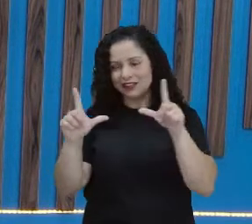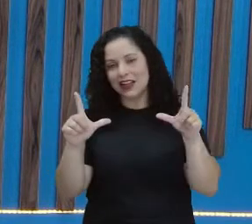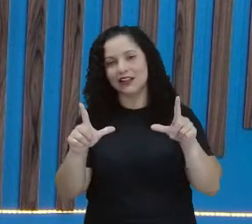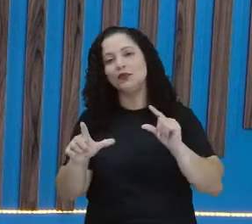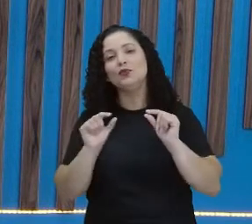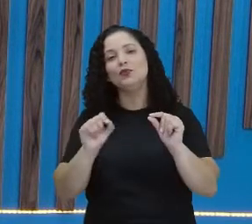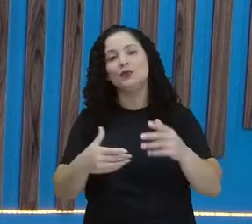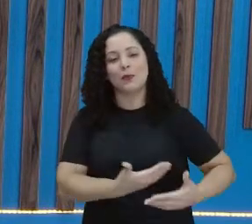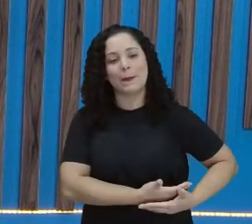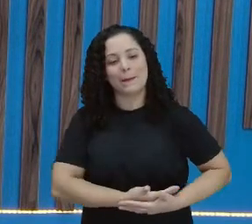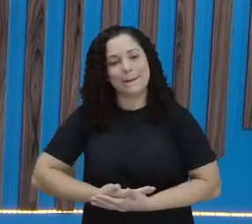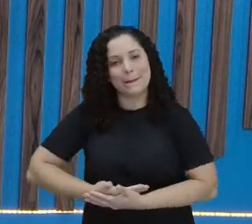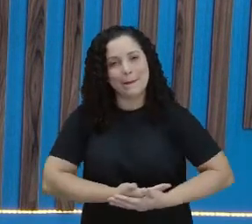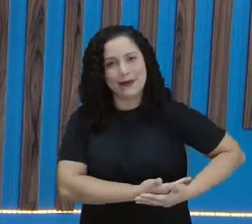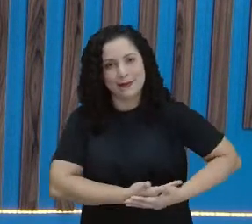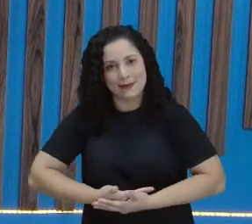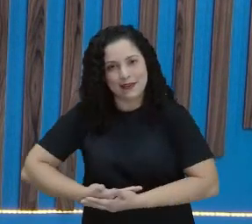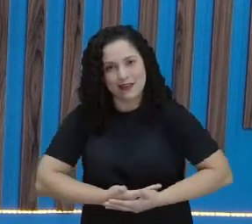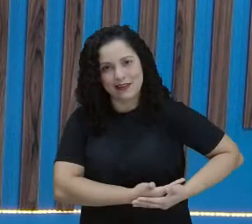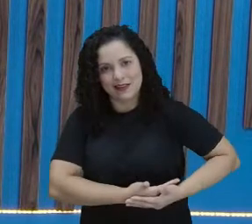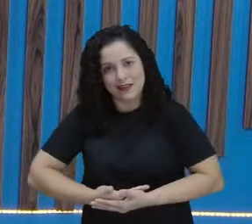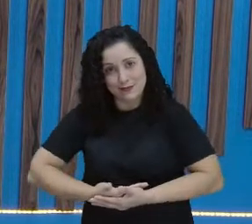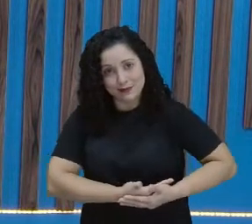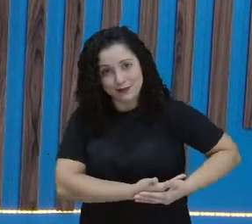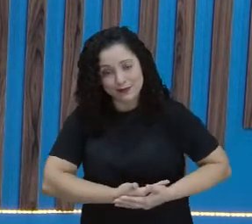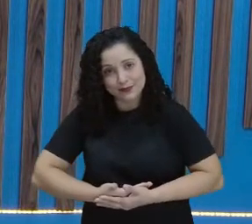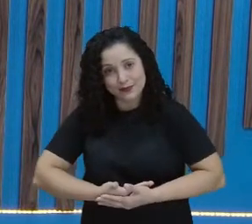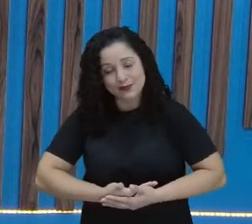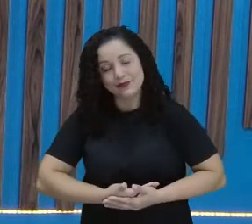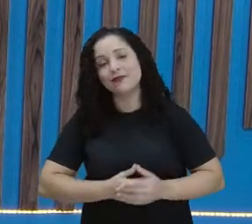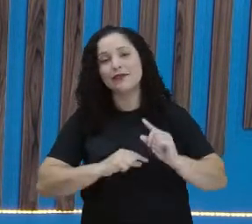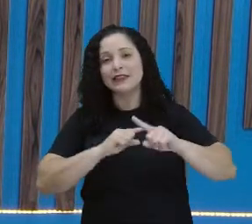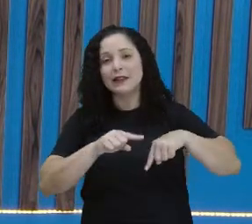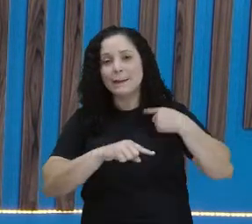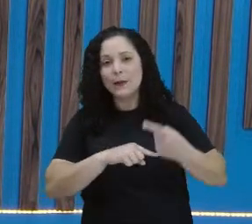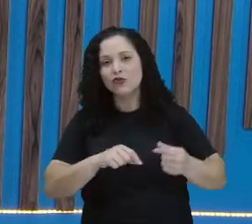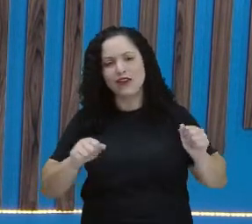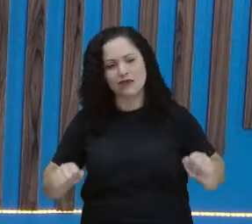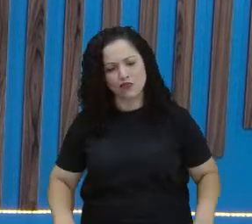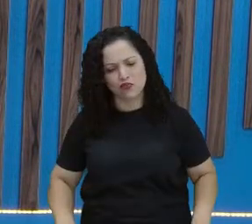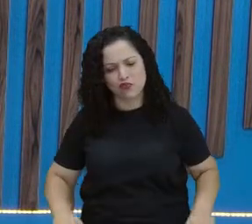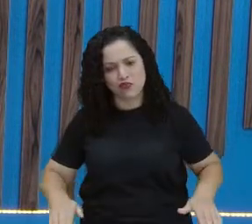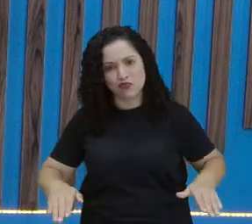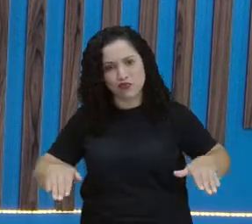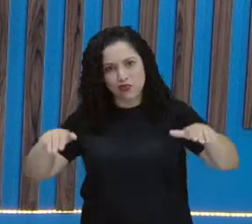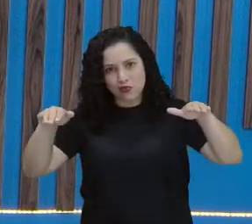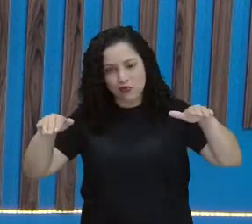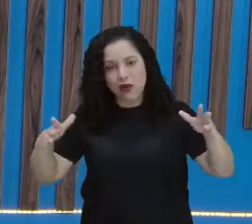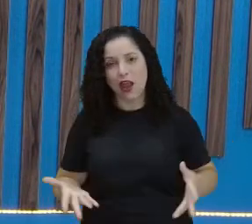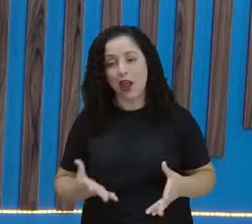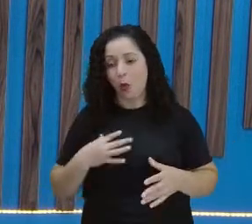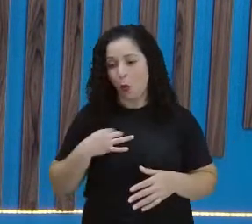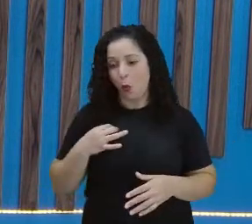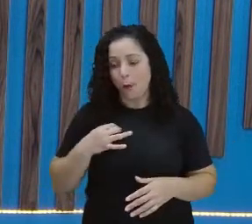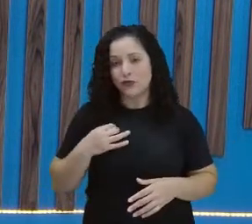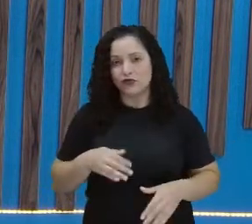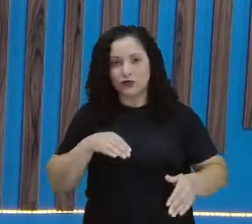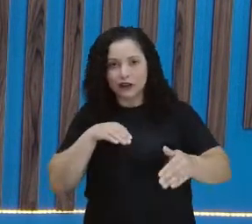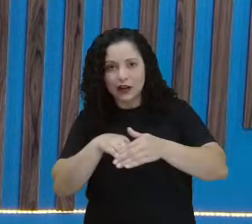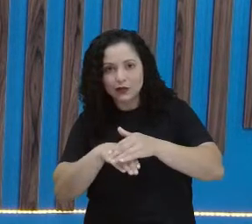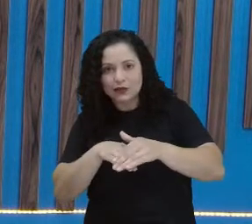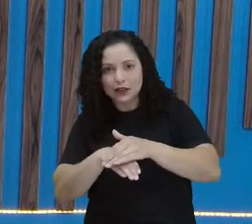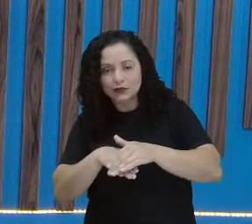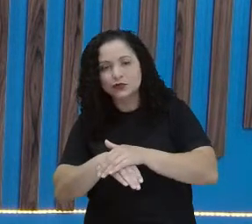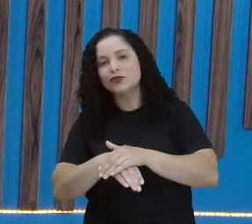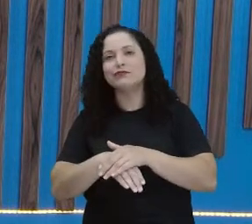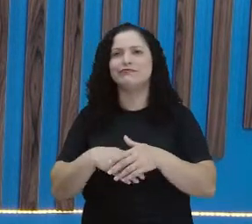bebê, vem o bebê e depois vai crescendo. As roupas, os calçados vão